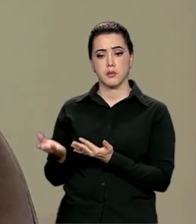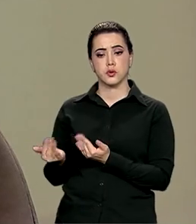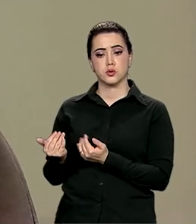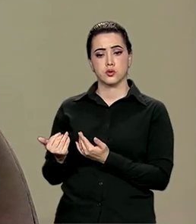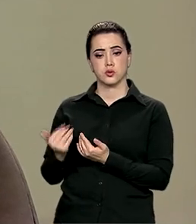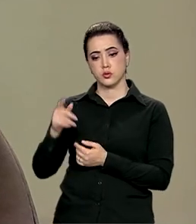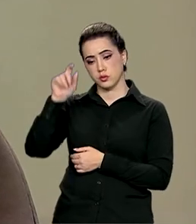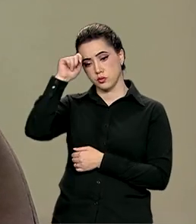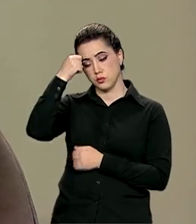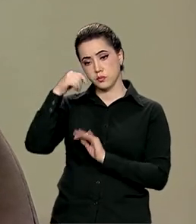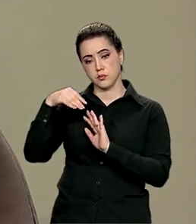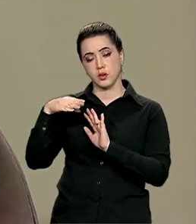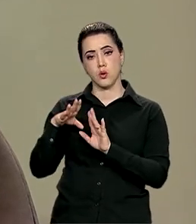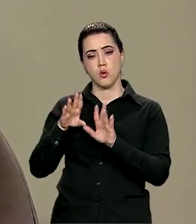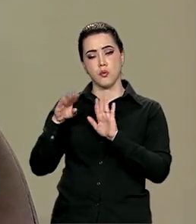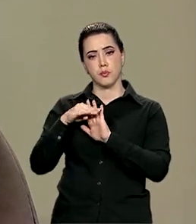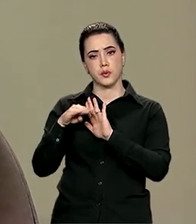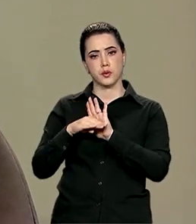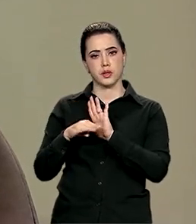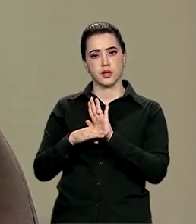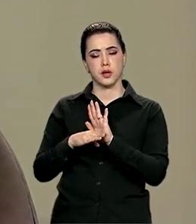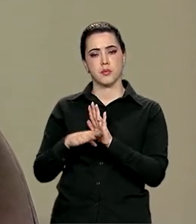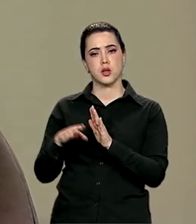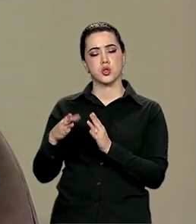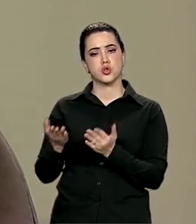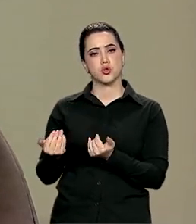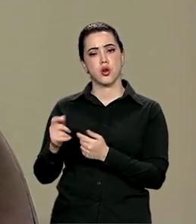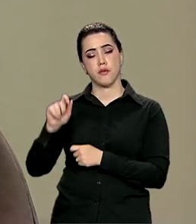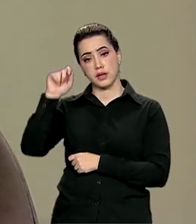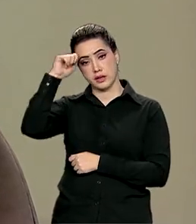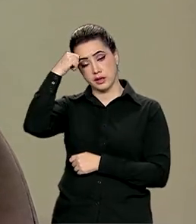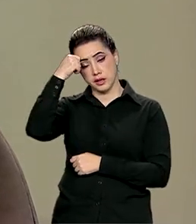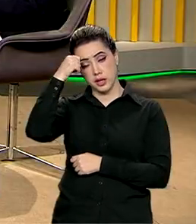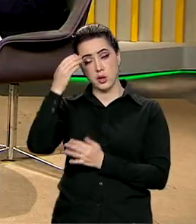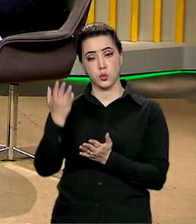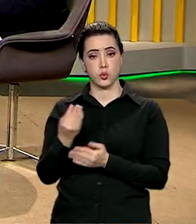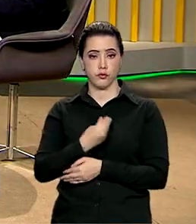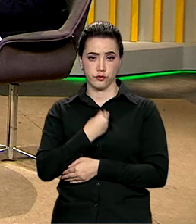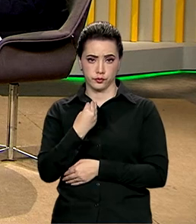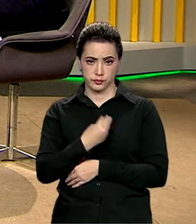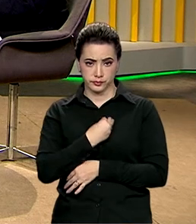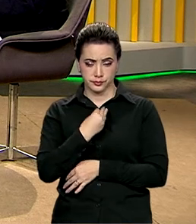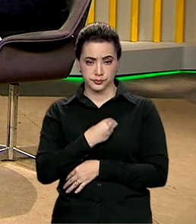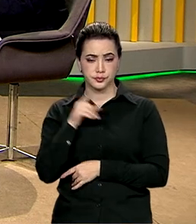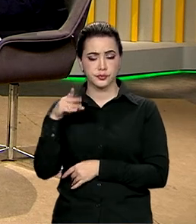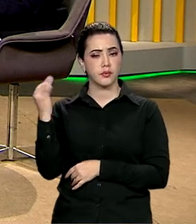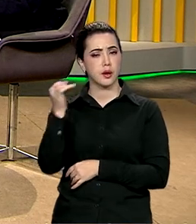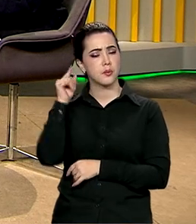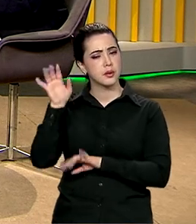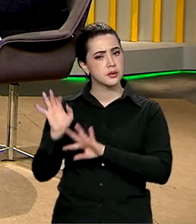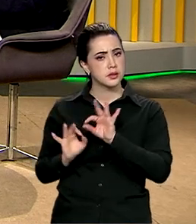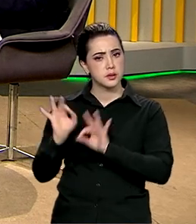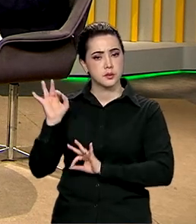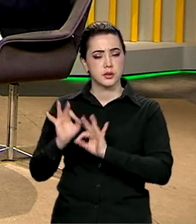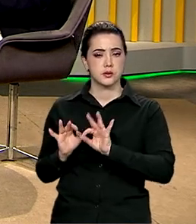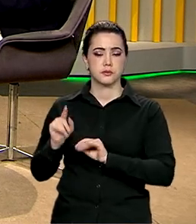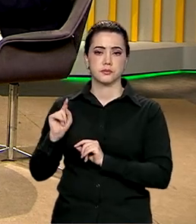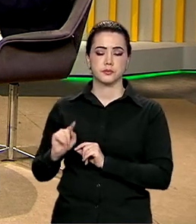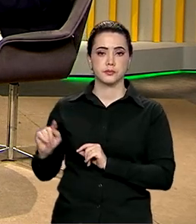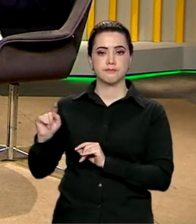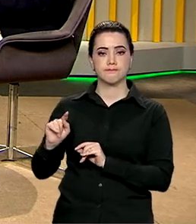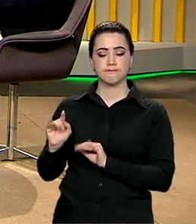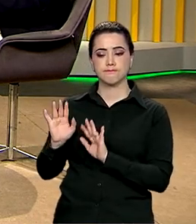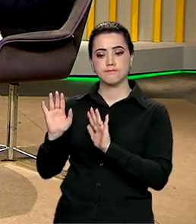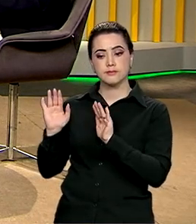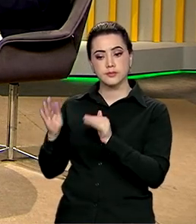o programa Juventude Negra Viva, eu queria que você falasse sobre a importância desse plano, bem específico, e